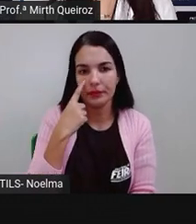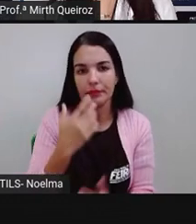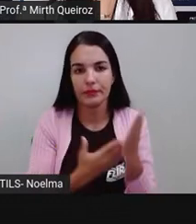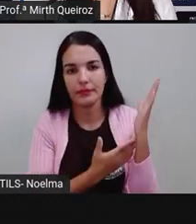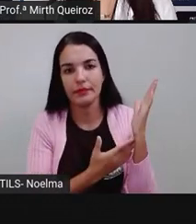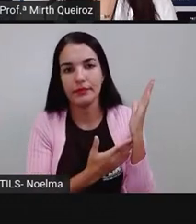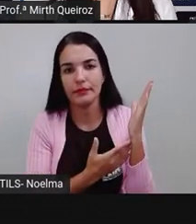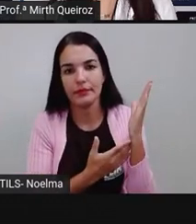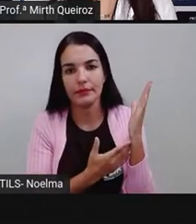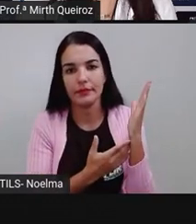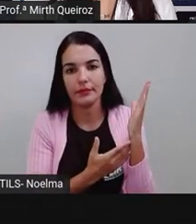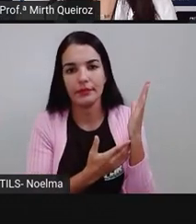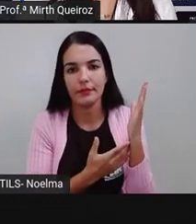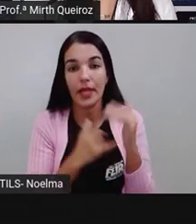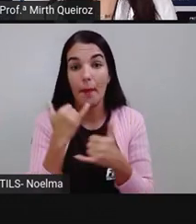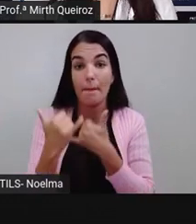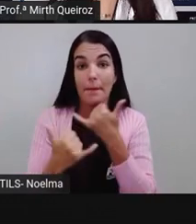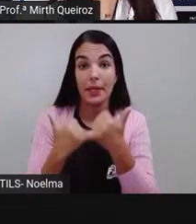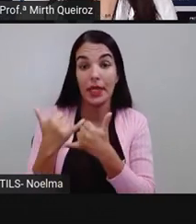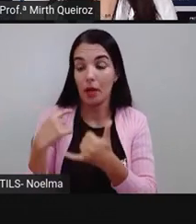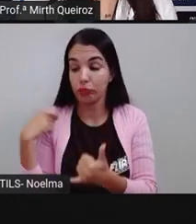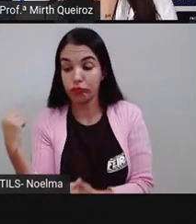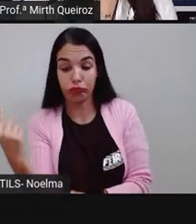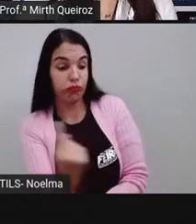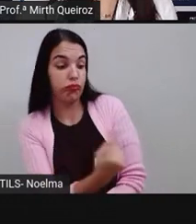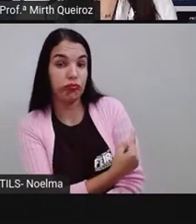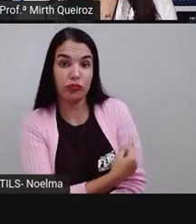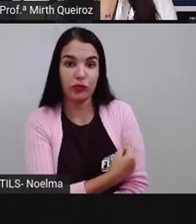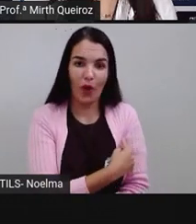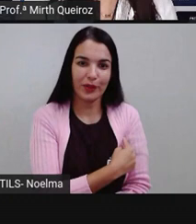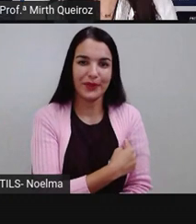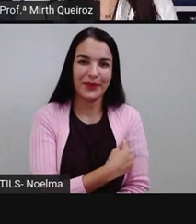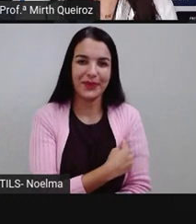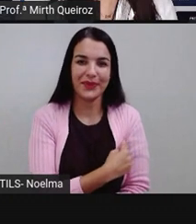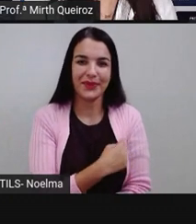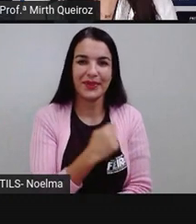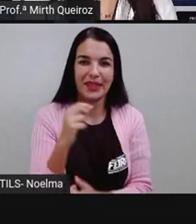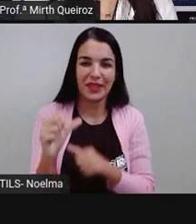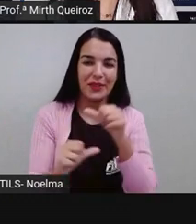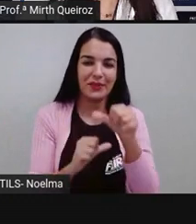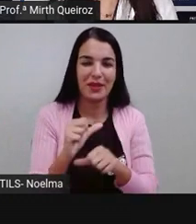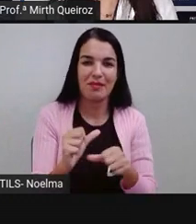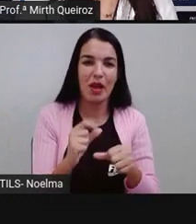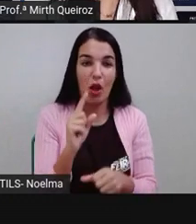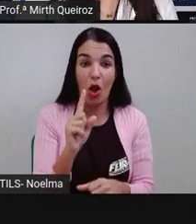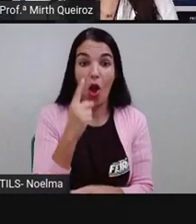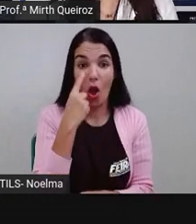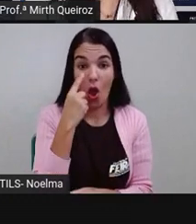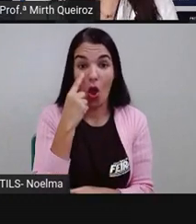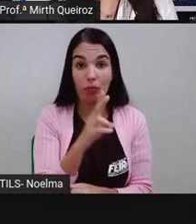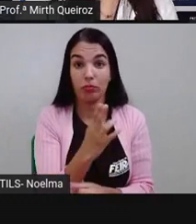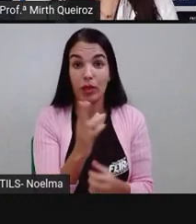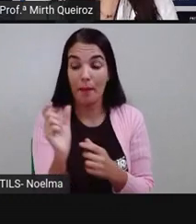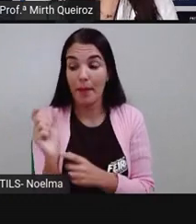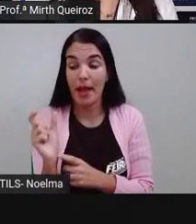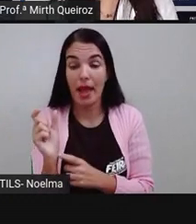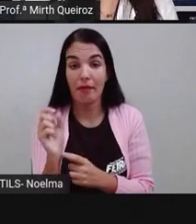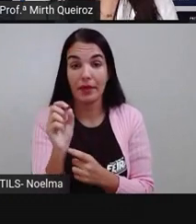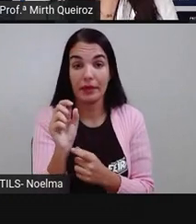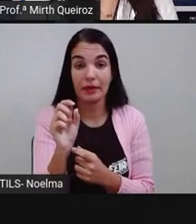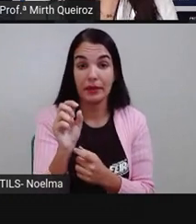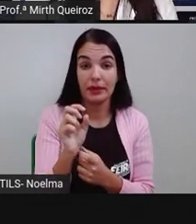essa palavra, brincamos. Vamos brincar, nós vamos transformar em brincamos. O brinque permanece, não é?